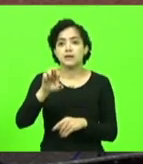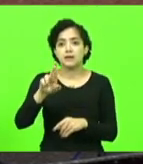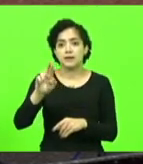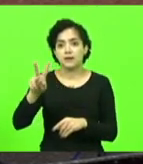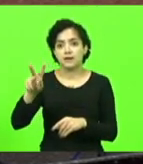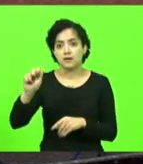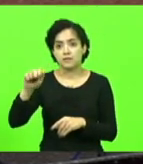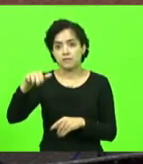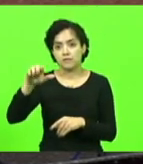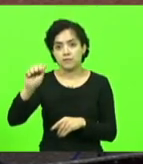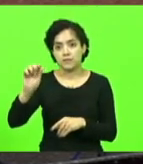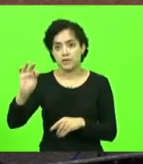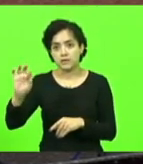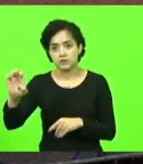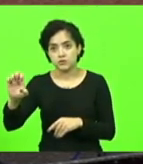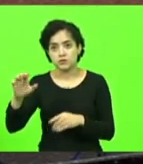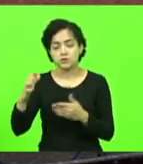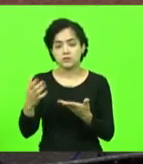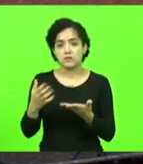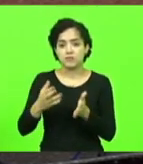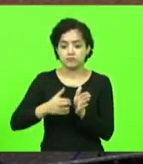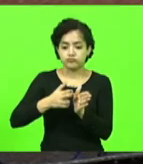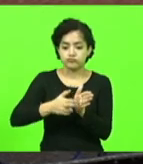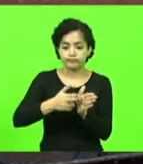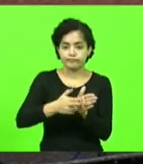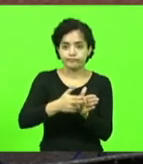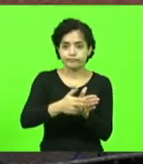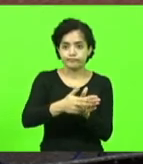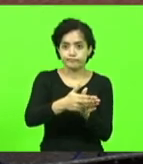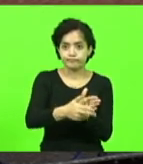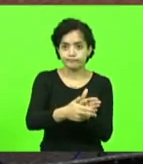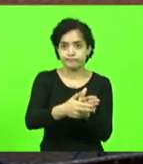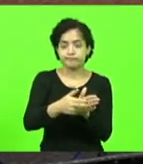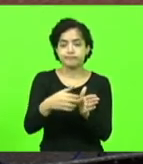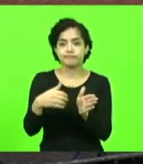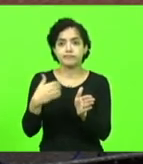estrada de ferro, depois, acabou sendo